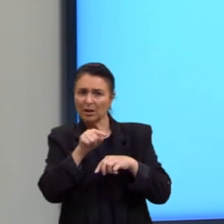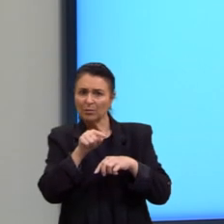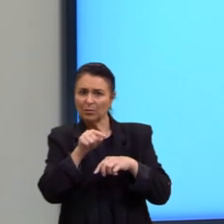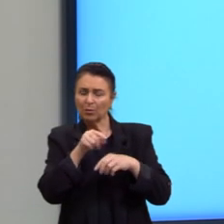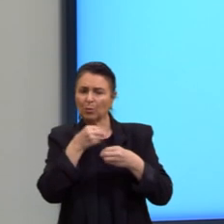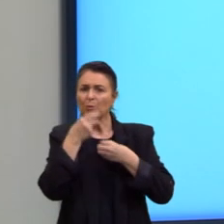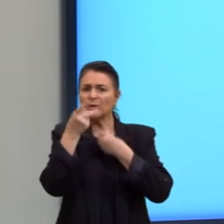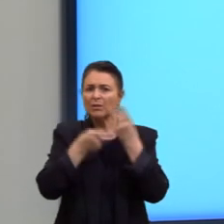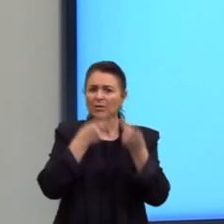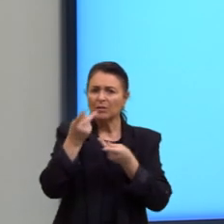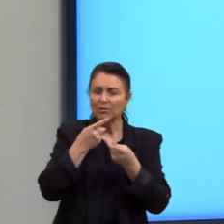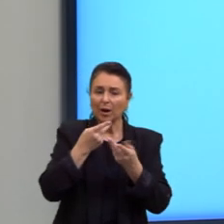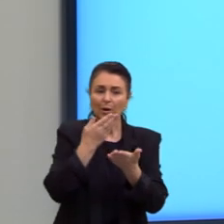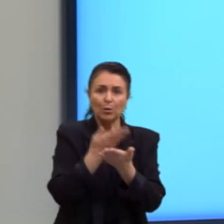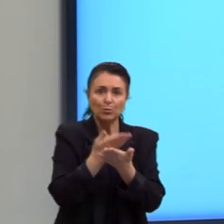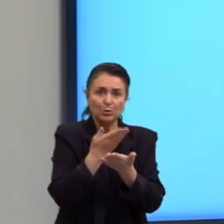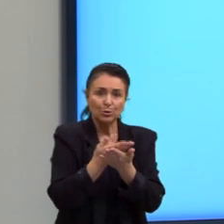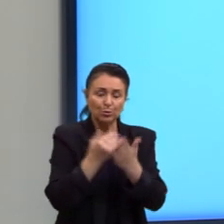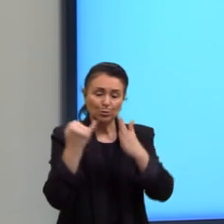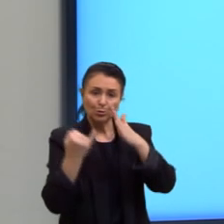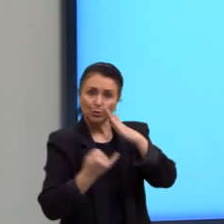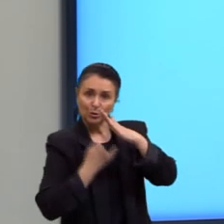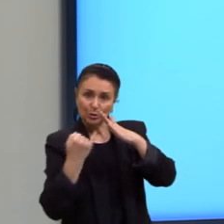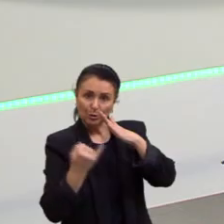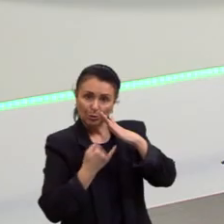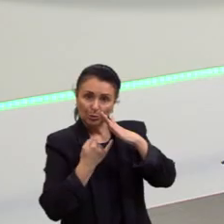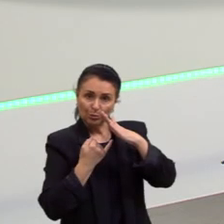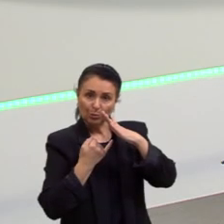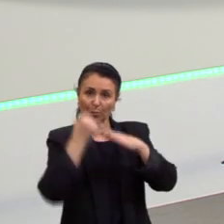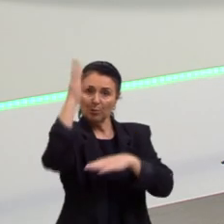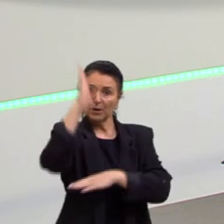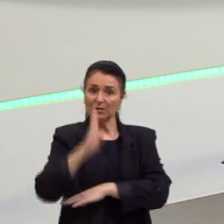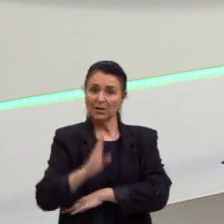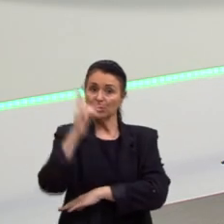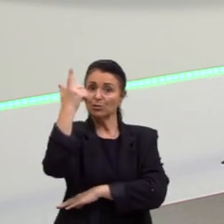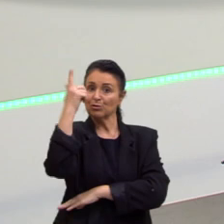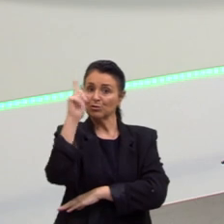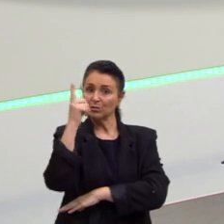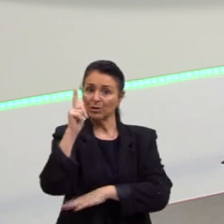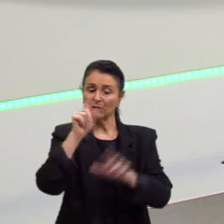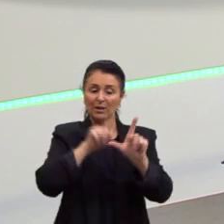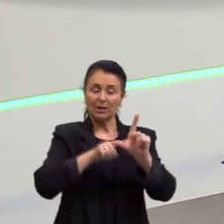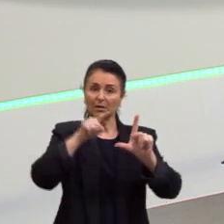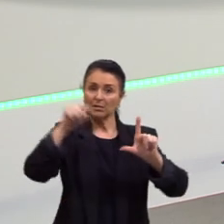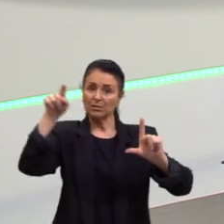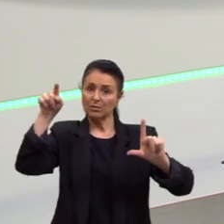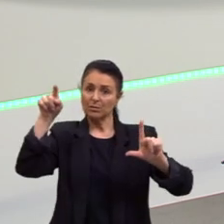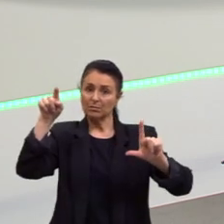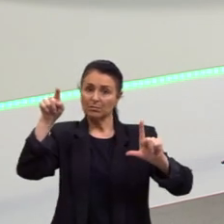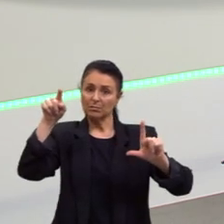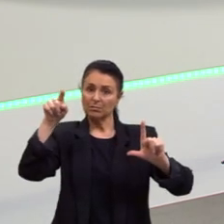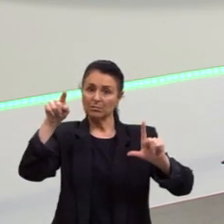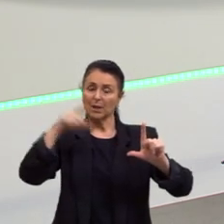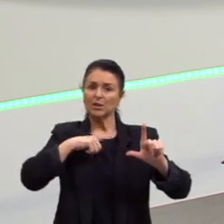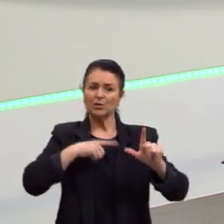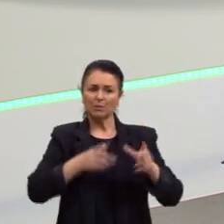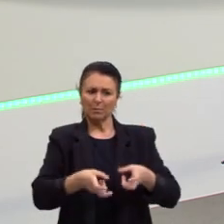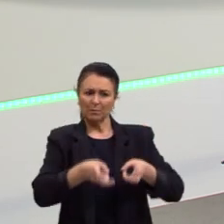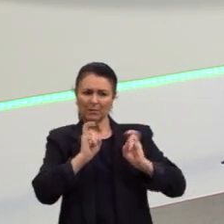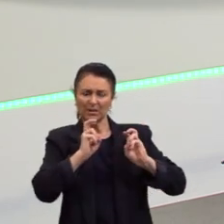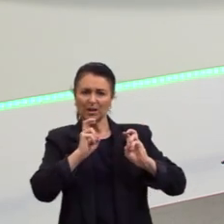falam os estudos do IBGE em que o país ocupa a nona posição, mas a gente tem um errinho bem clássico que a gente